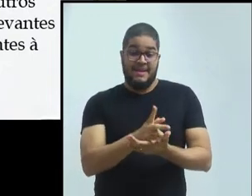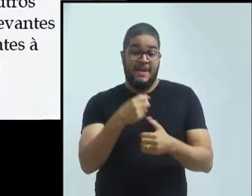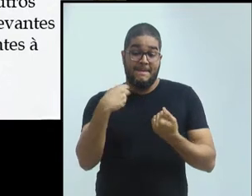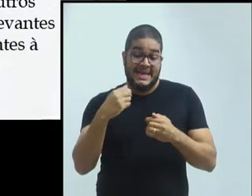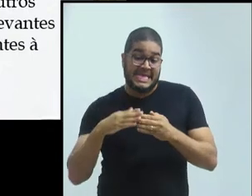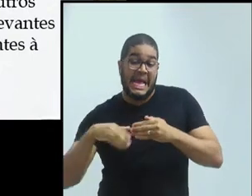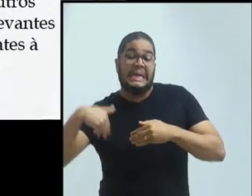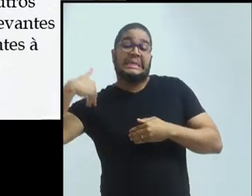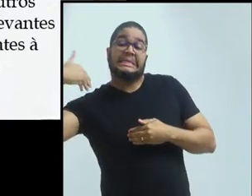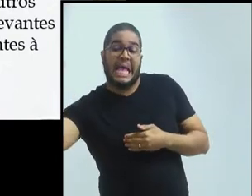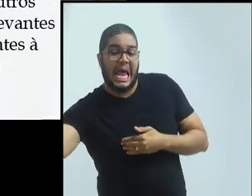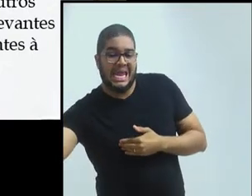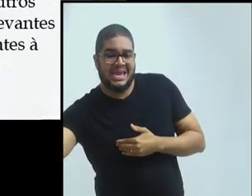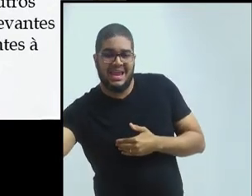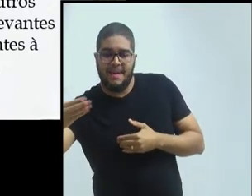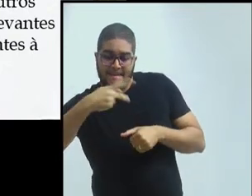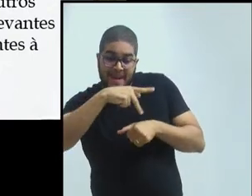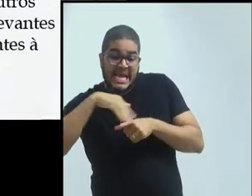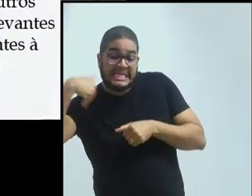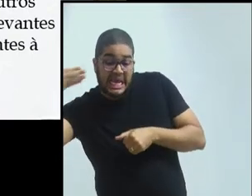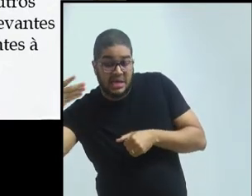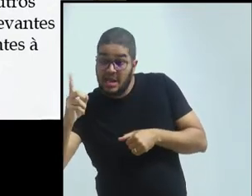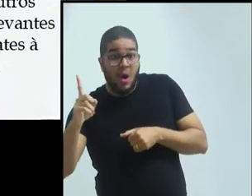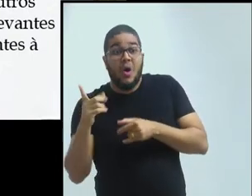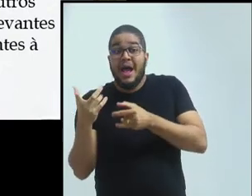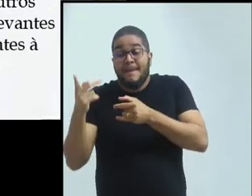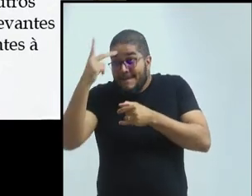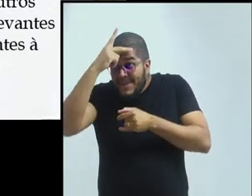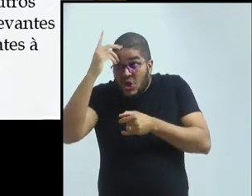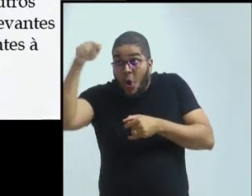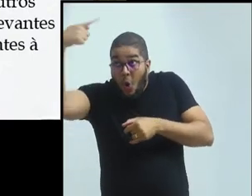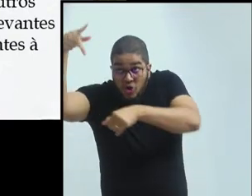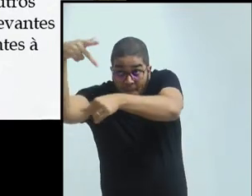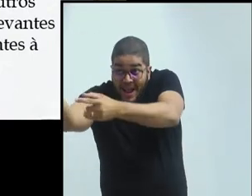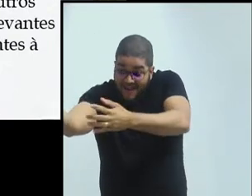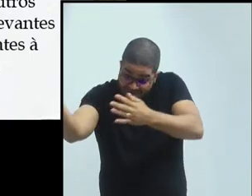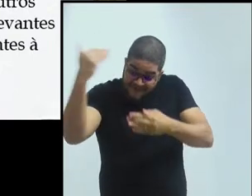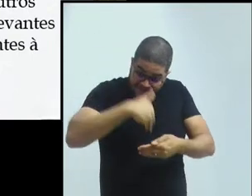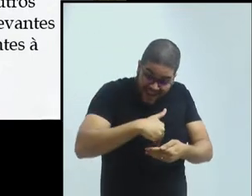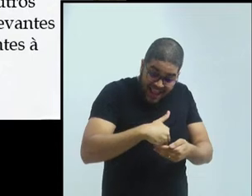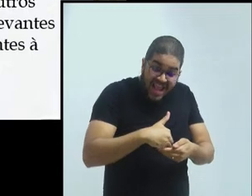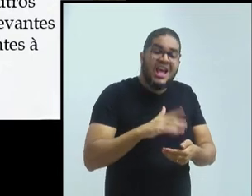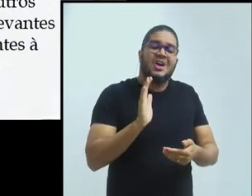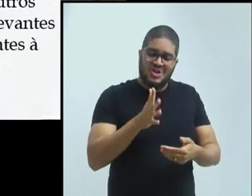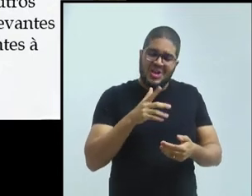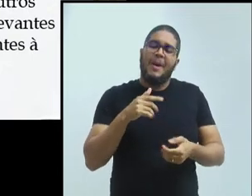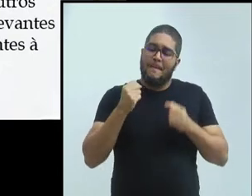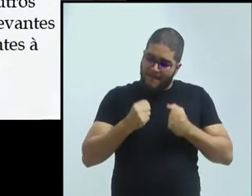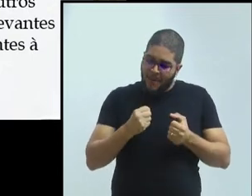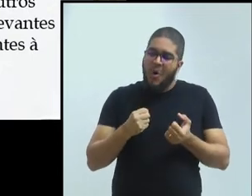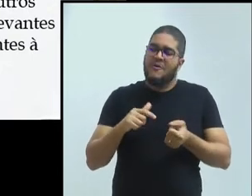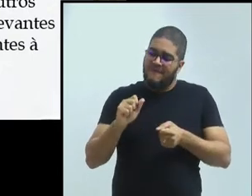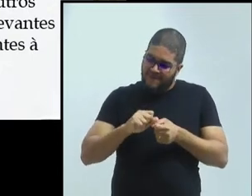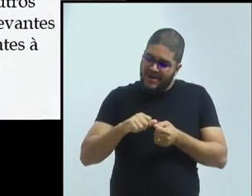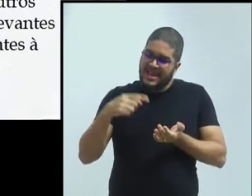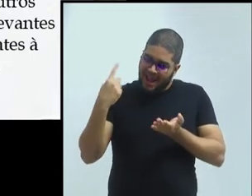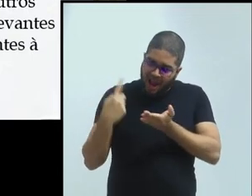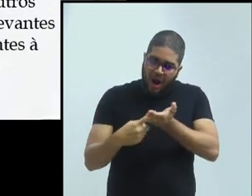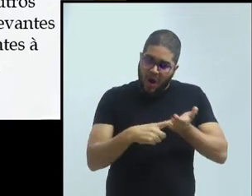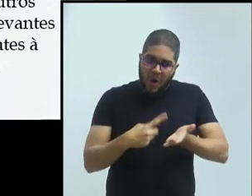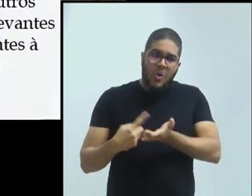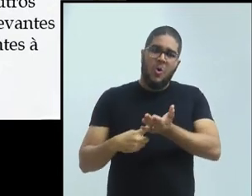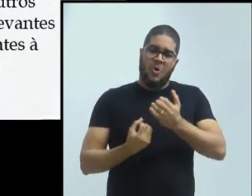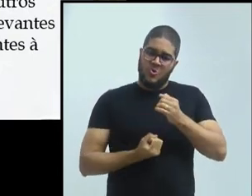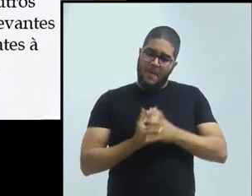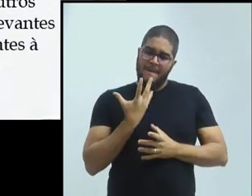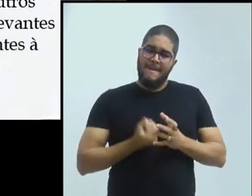ao receber alguém, você já pode começar a fazer acordos de produção